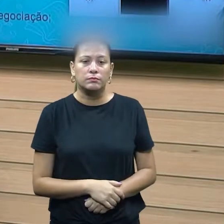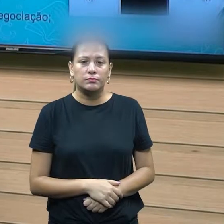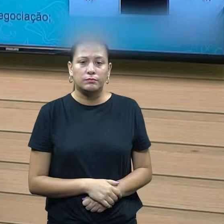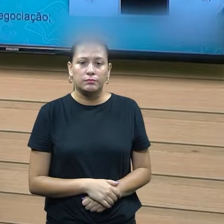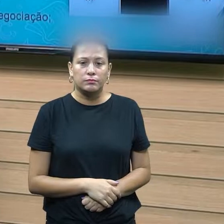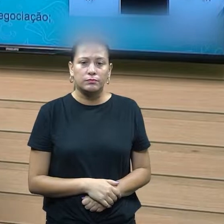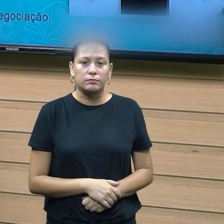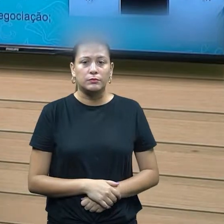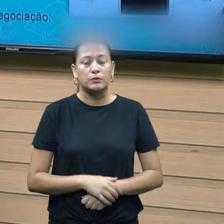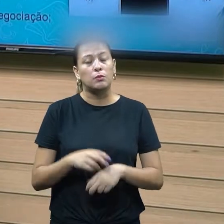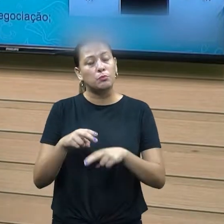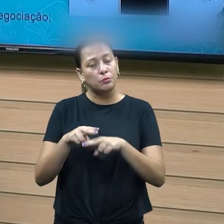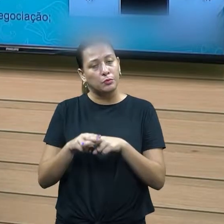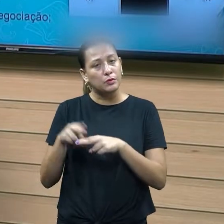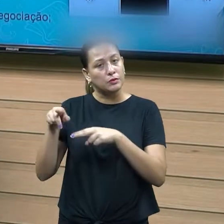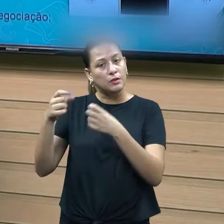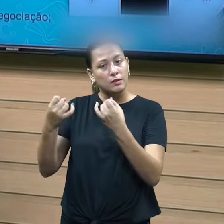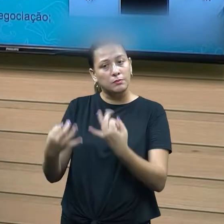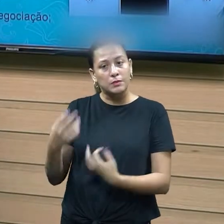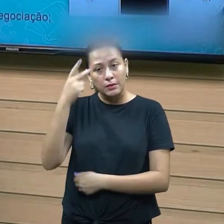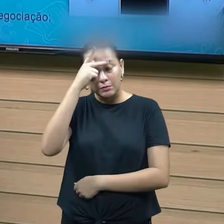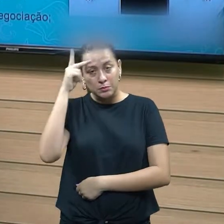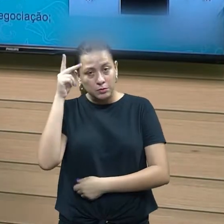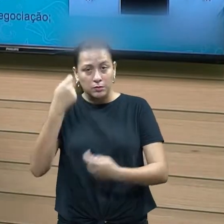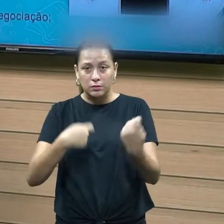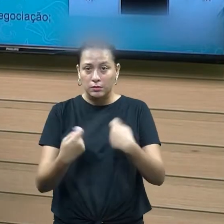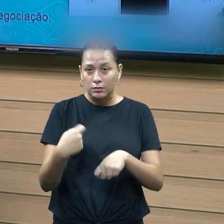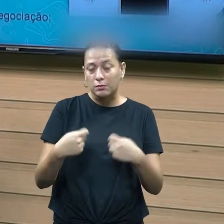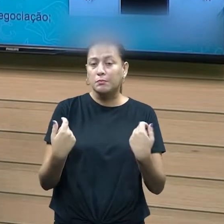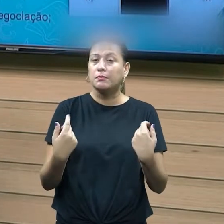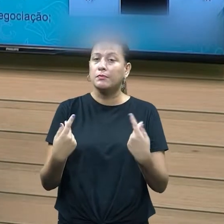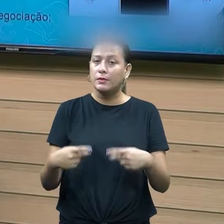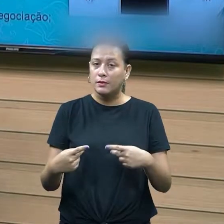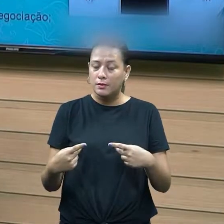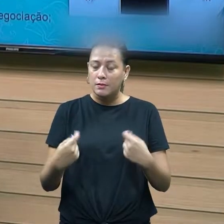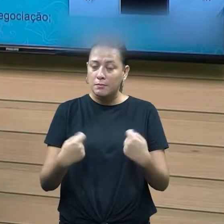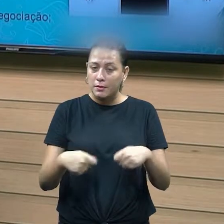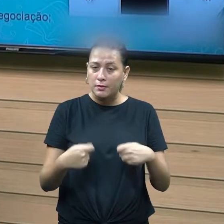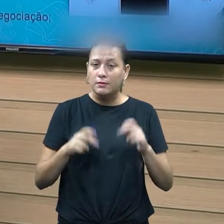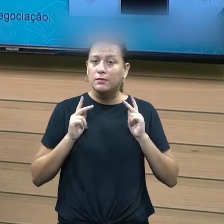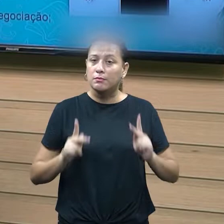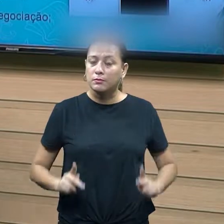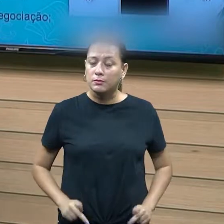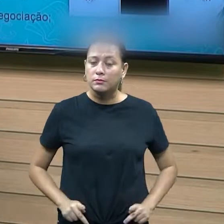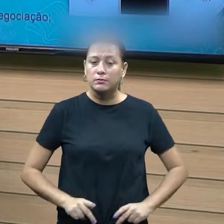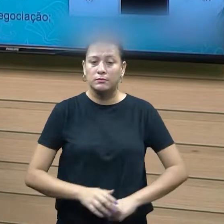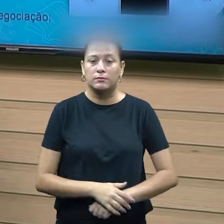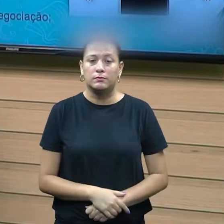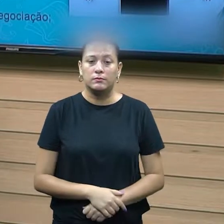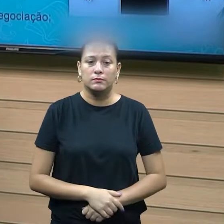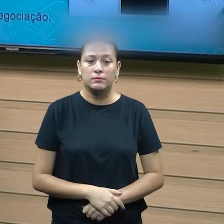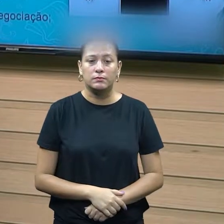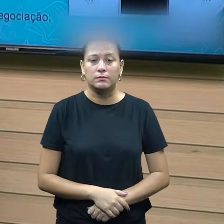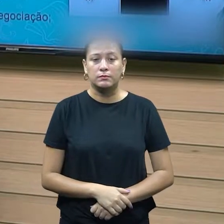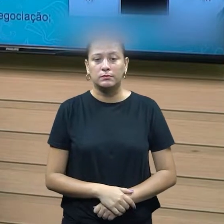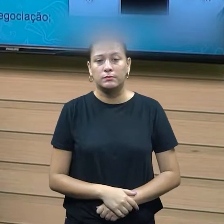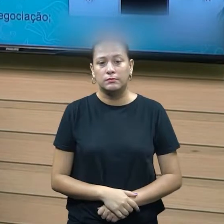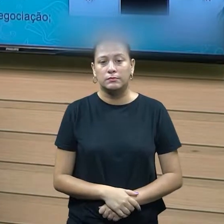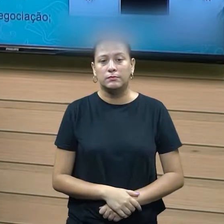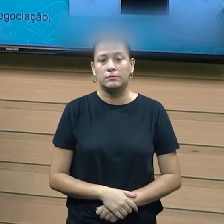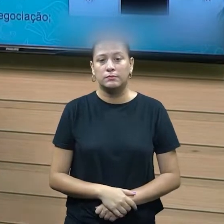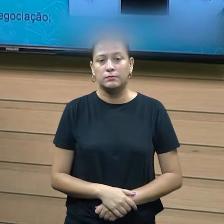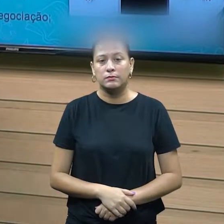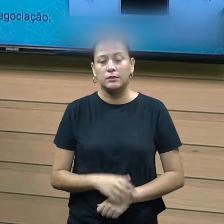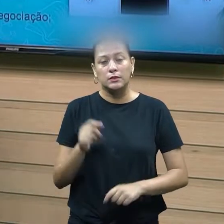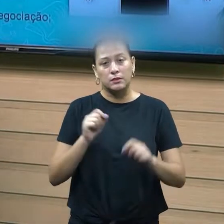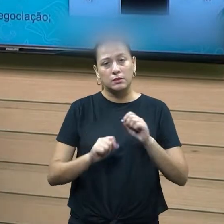que os negociadores devem, acima de tudo, ter essas atitudes. Por isso que ela fala que a questão tem a ver